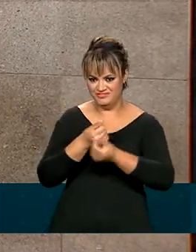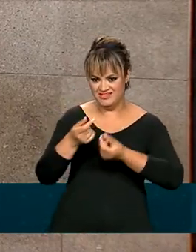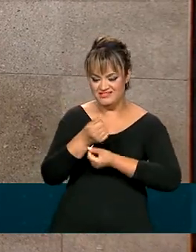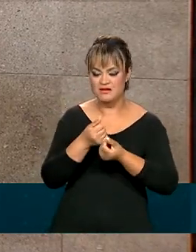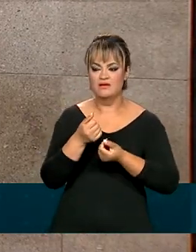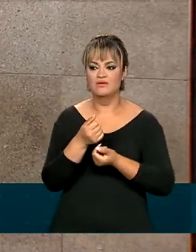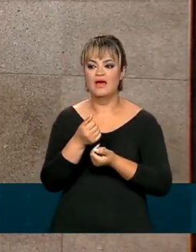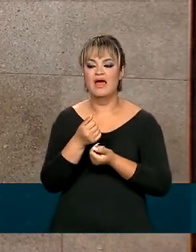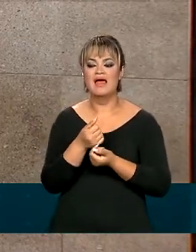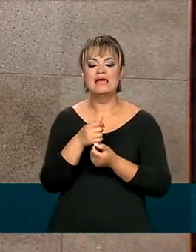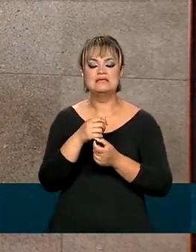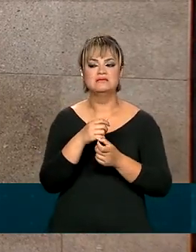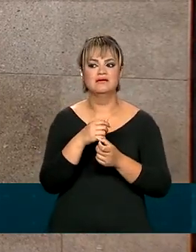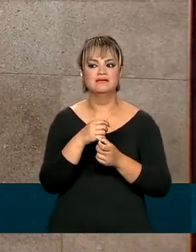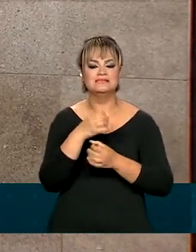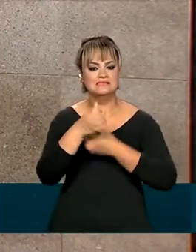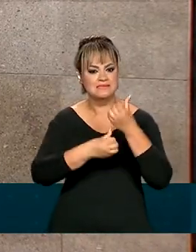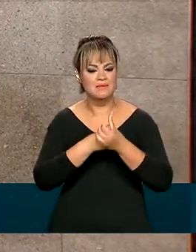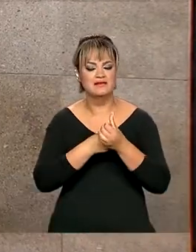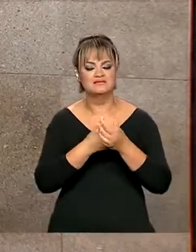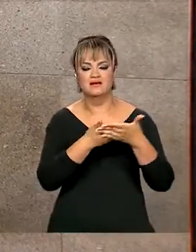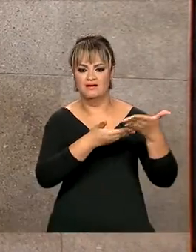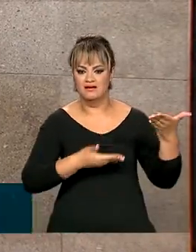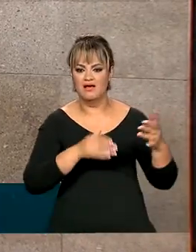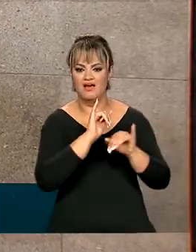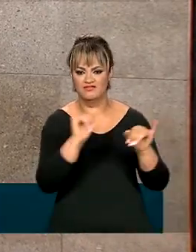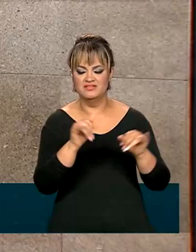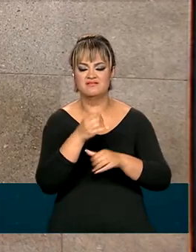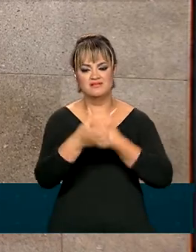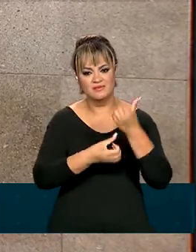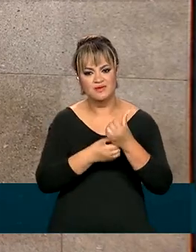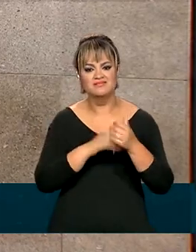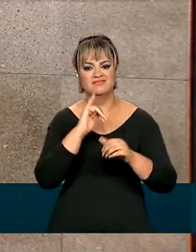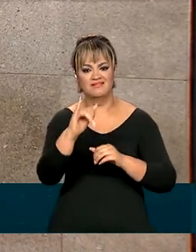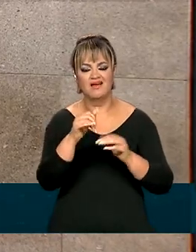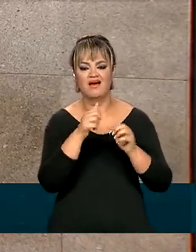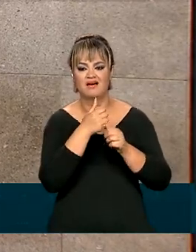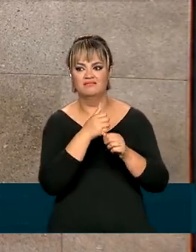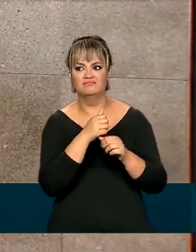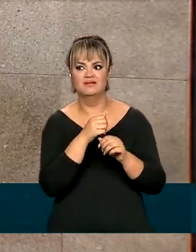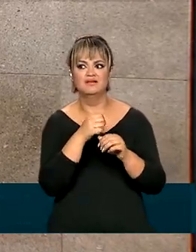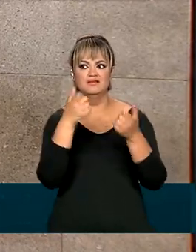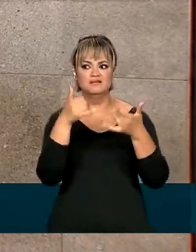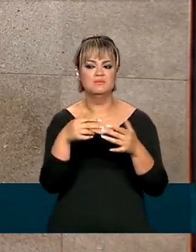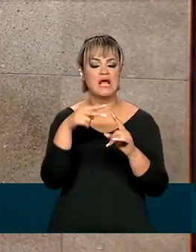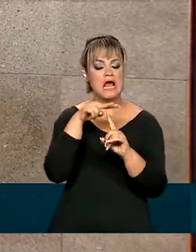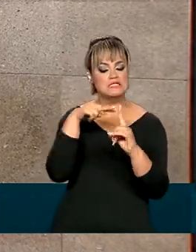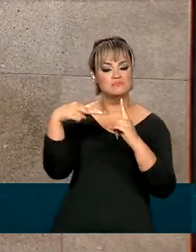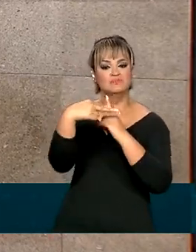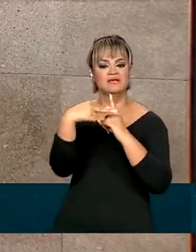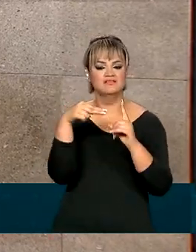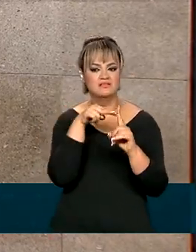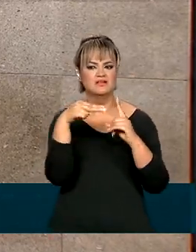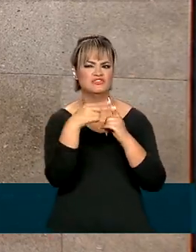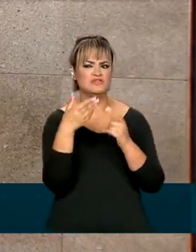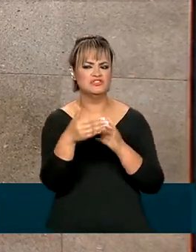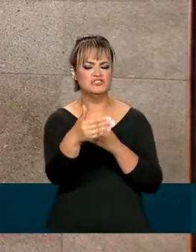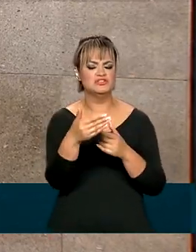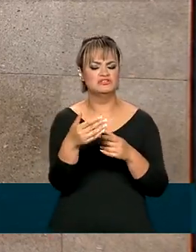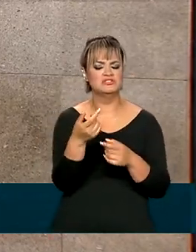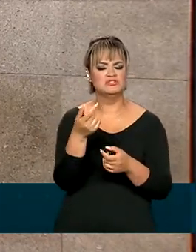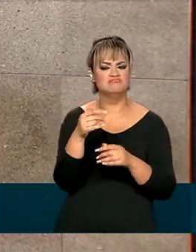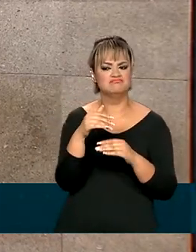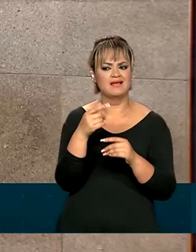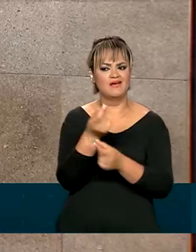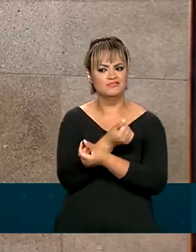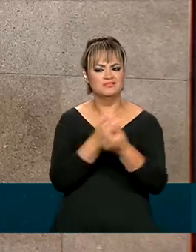publicação semestral que traz o panorama da evolução recente e as perspectivas para a estabilidade financeira no país.